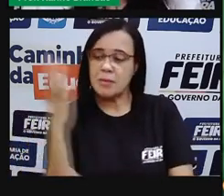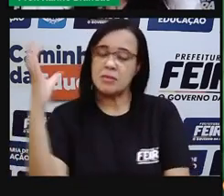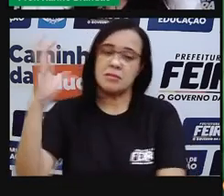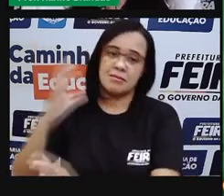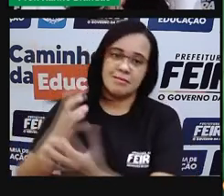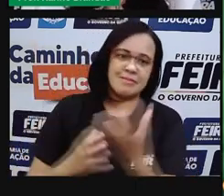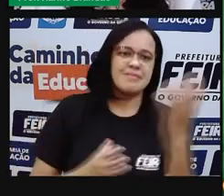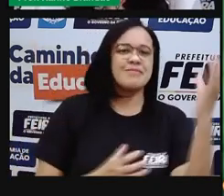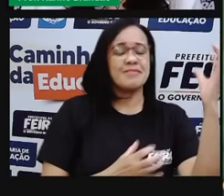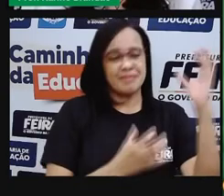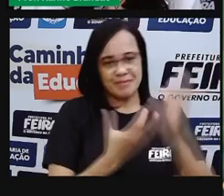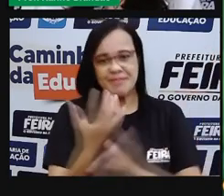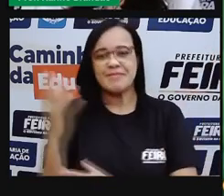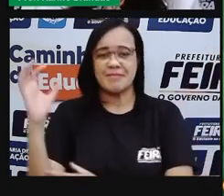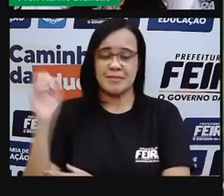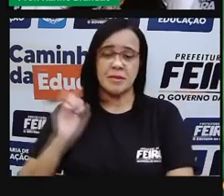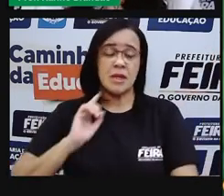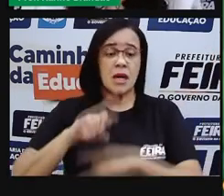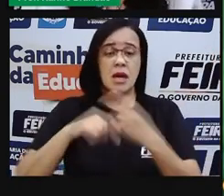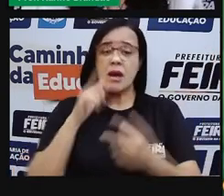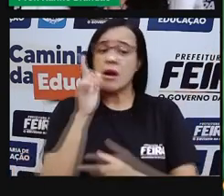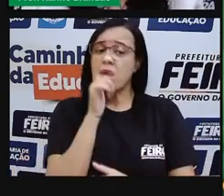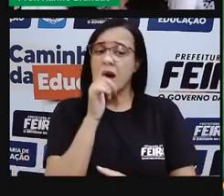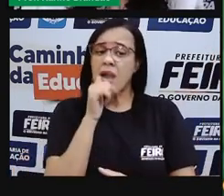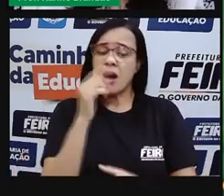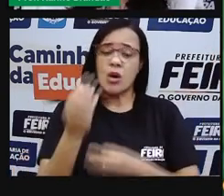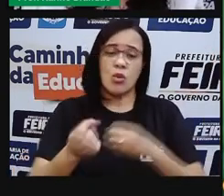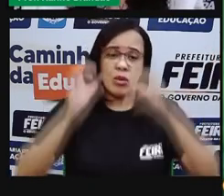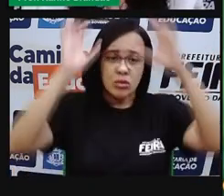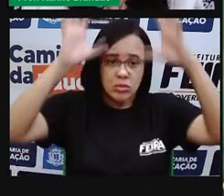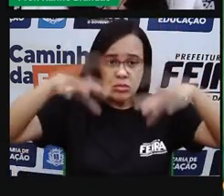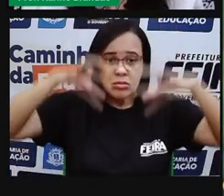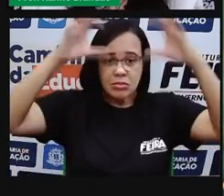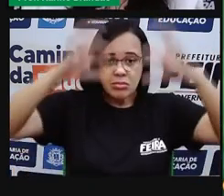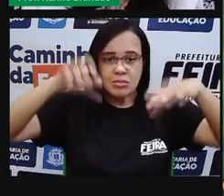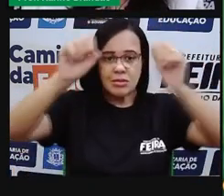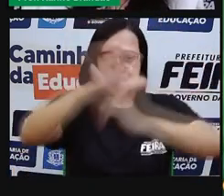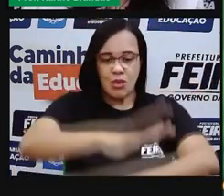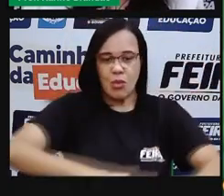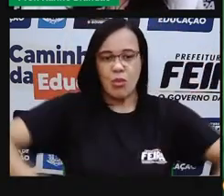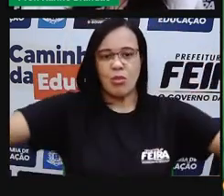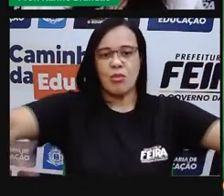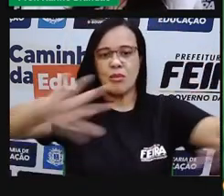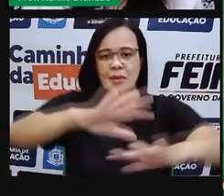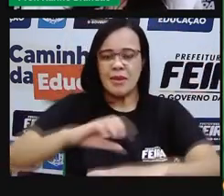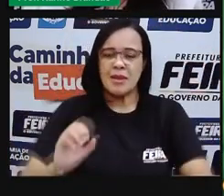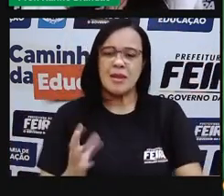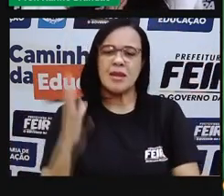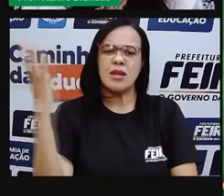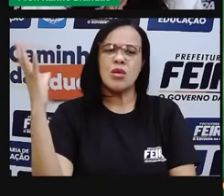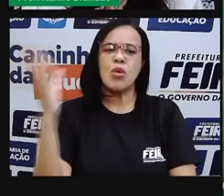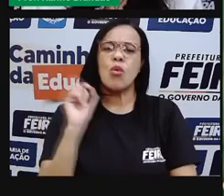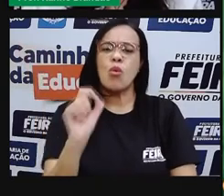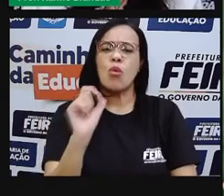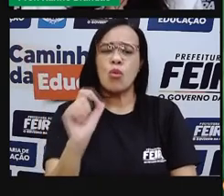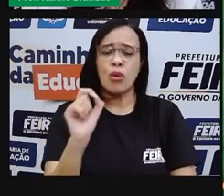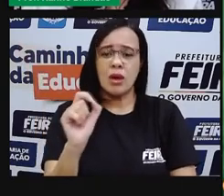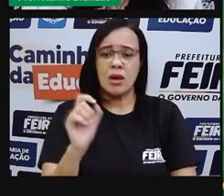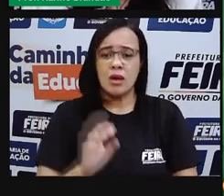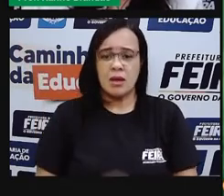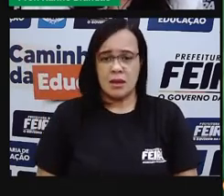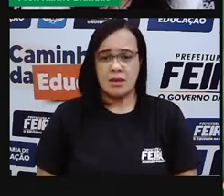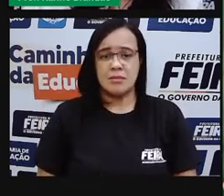certo? E aí, essa água, quando ela cai no solo, o que acontece? Com boa parte dela, vai ser